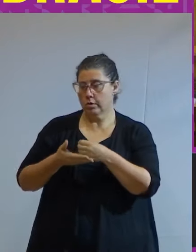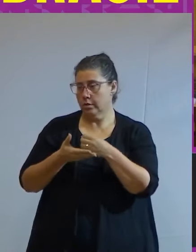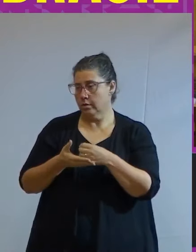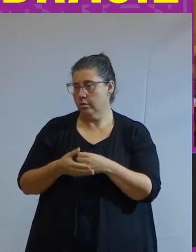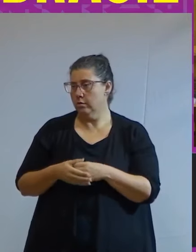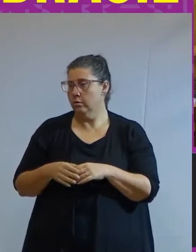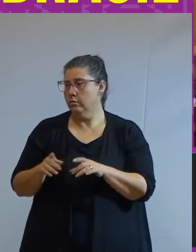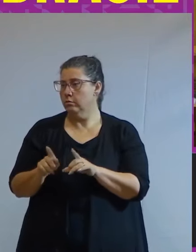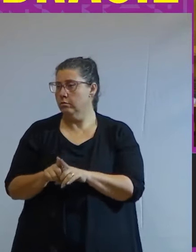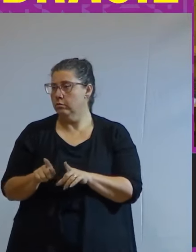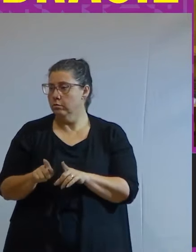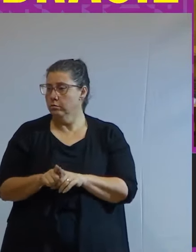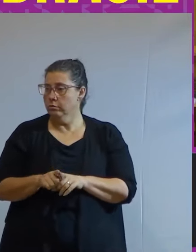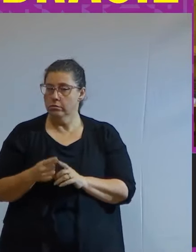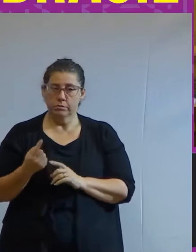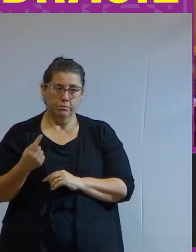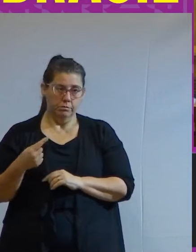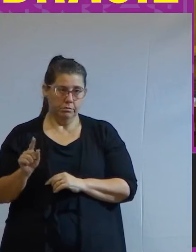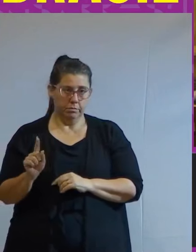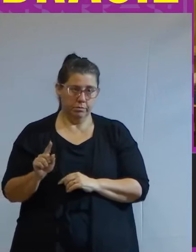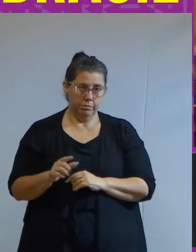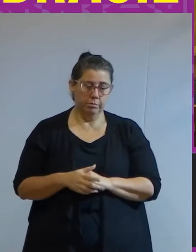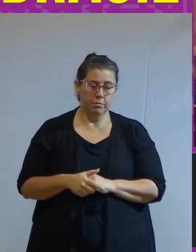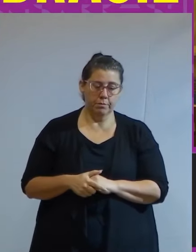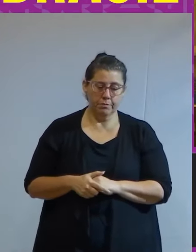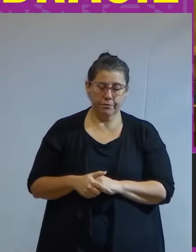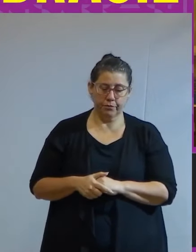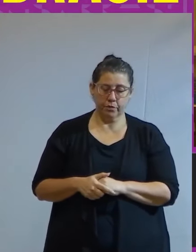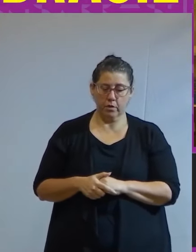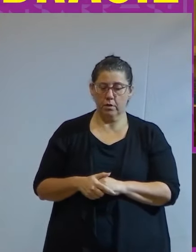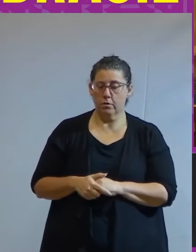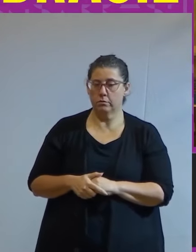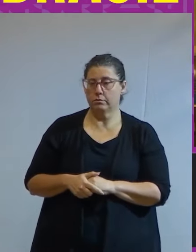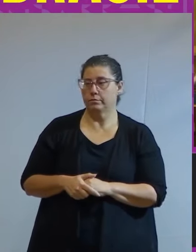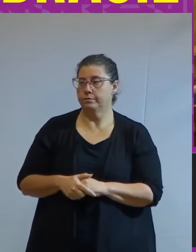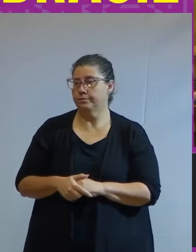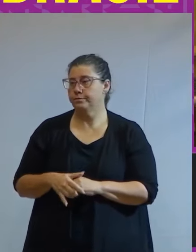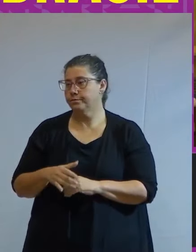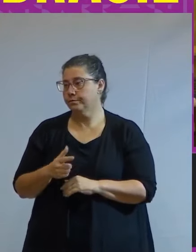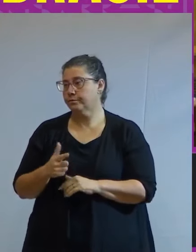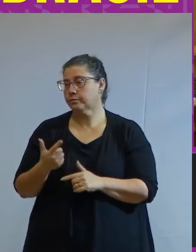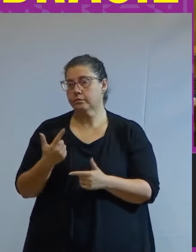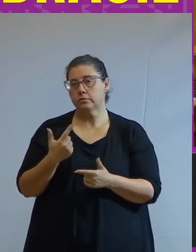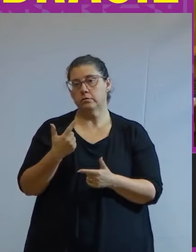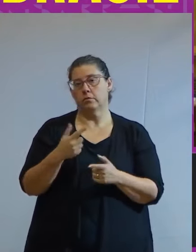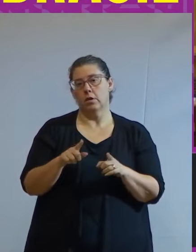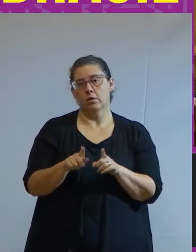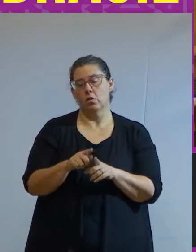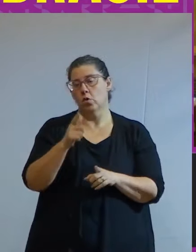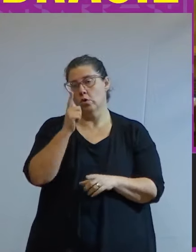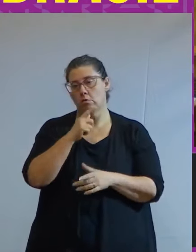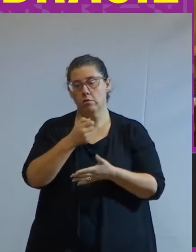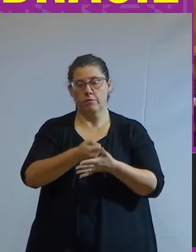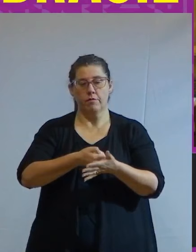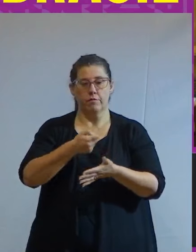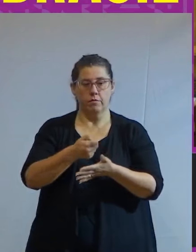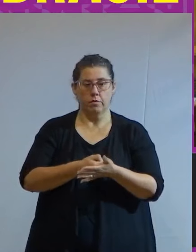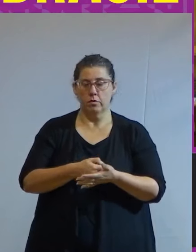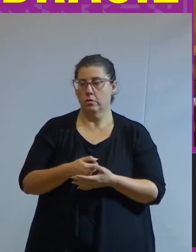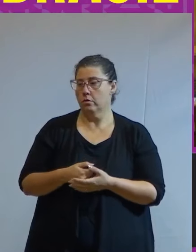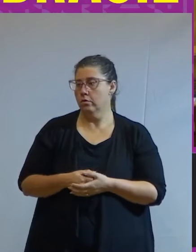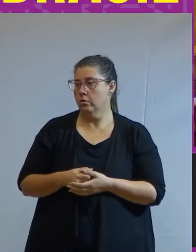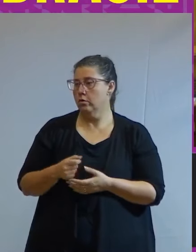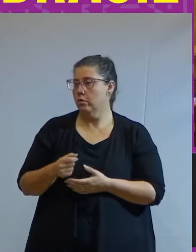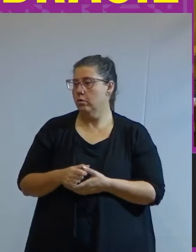finalmente última coisa é que sem isso também a gente não consegue enfrentar aquilo que o professor Gabriel